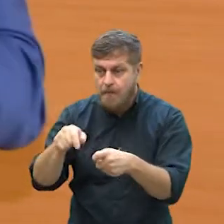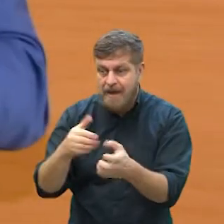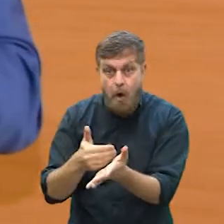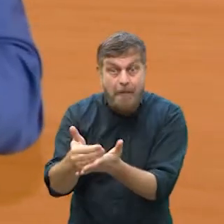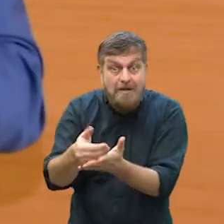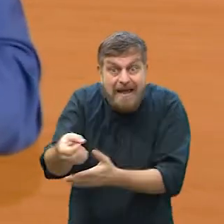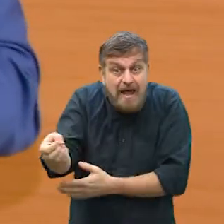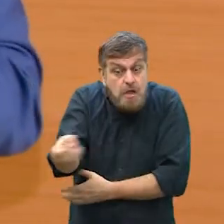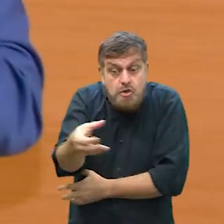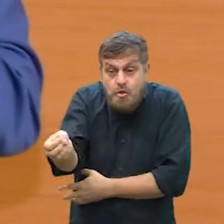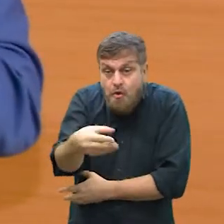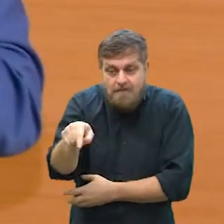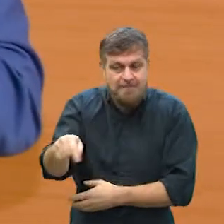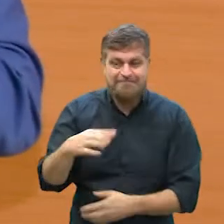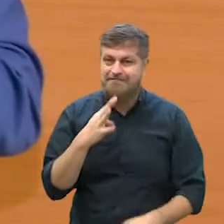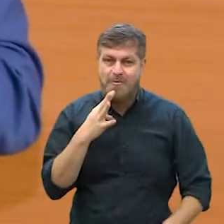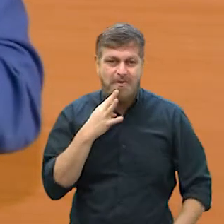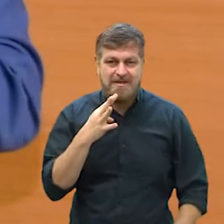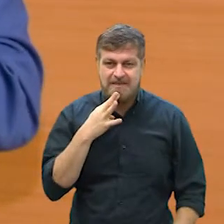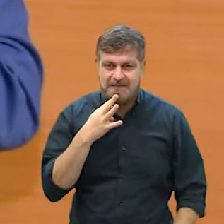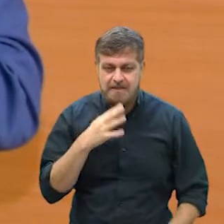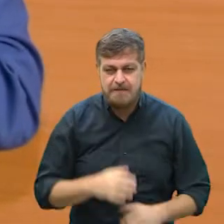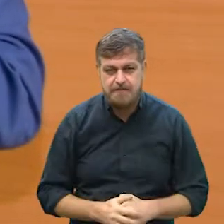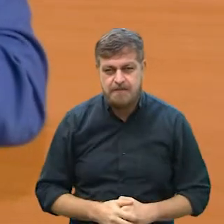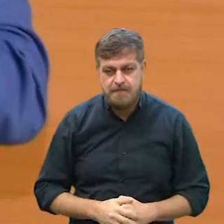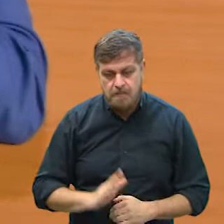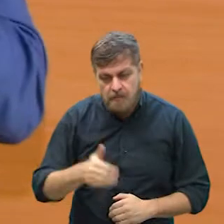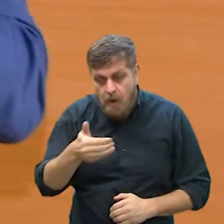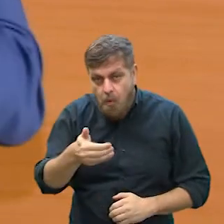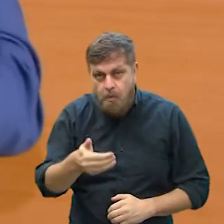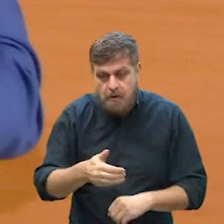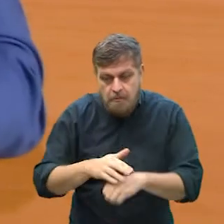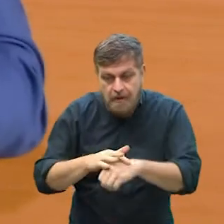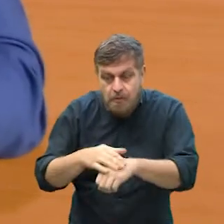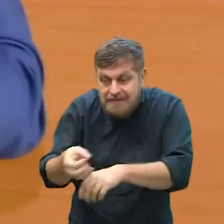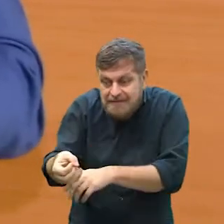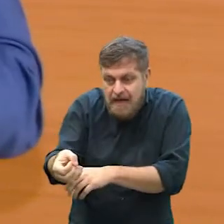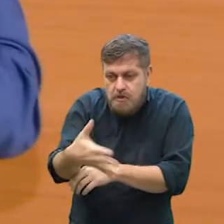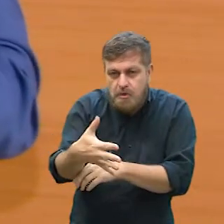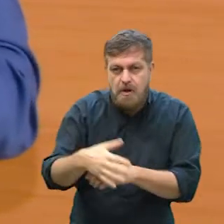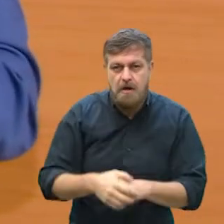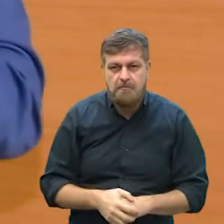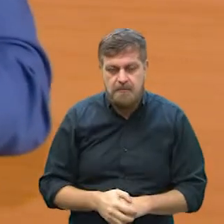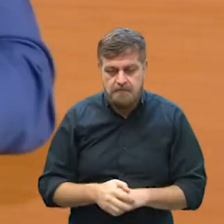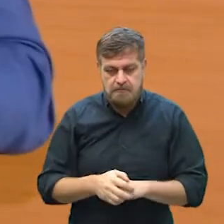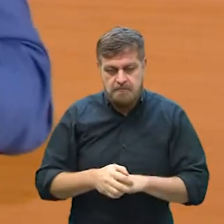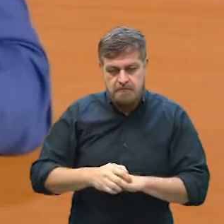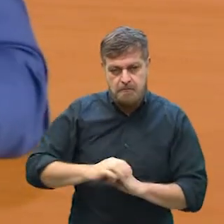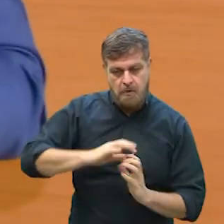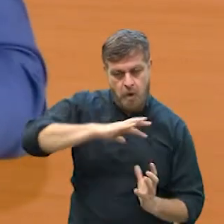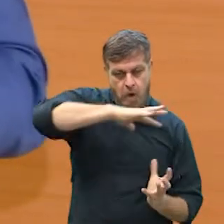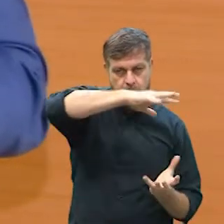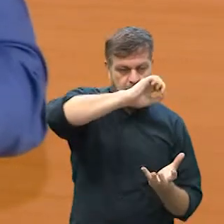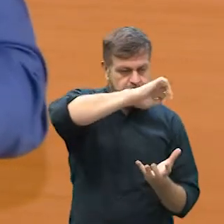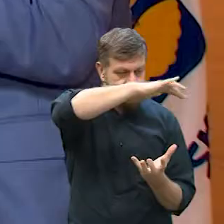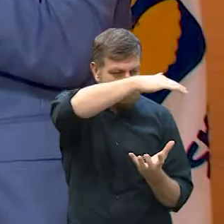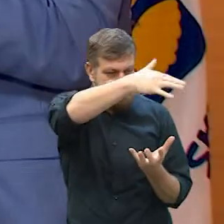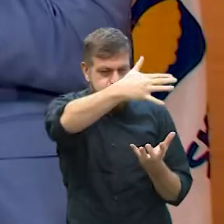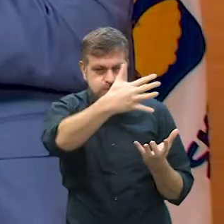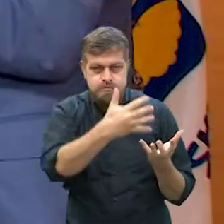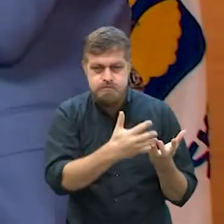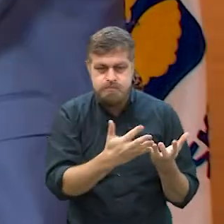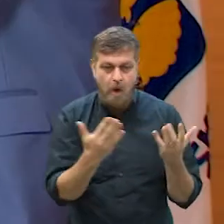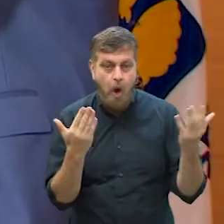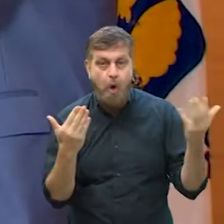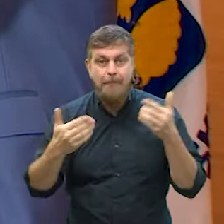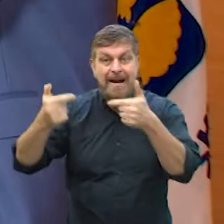tudo novo, né? Óbvio que, quando é tudo novo, quando você está numa pandemia, que